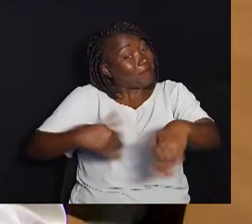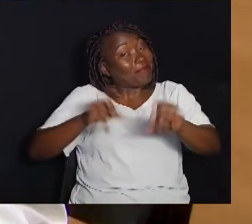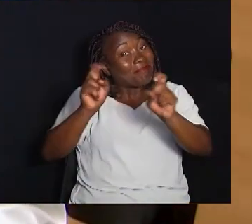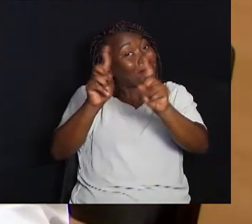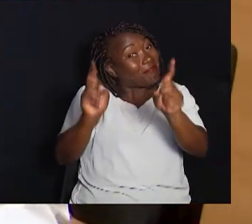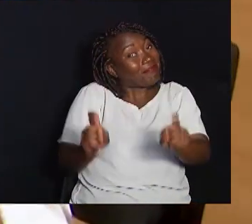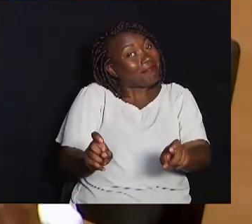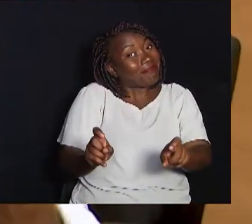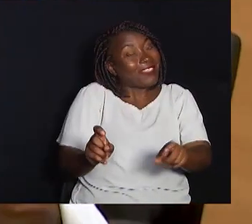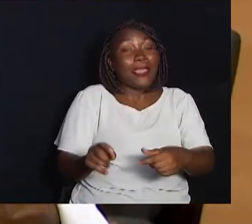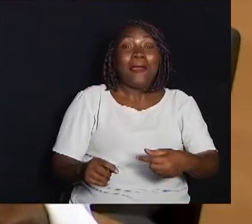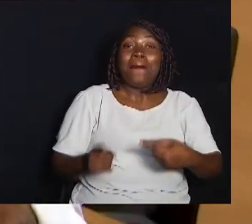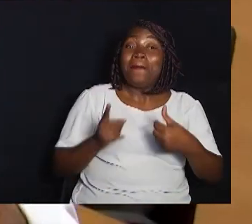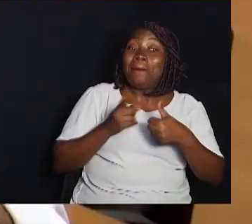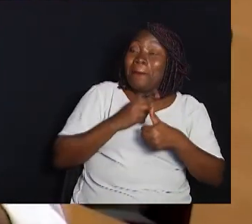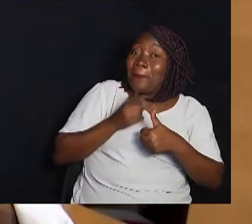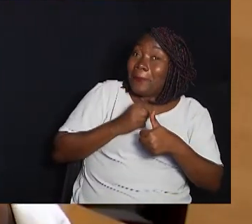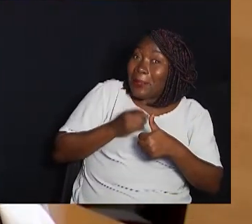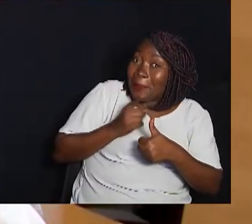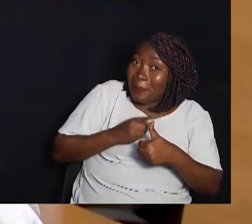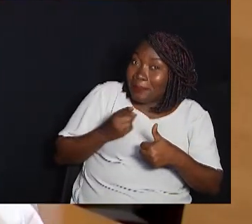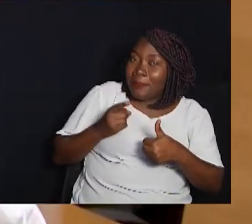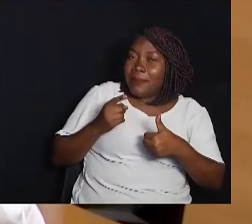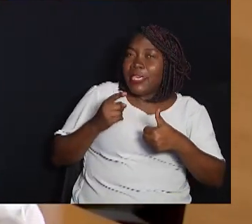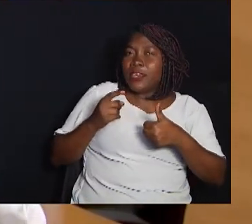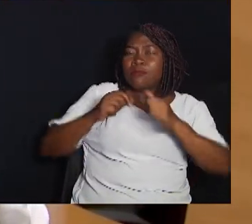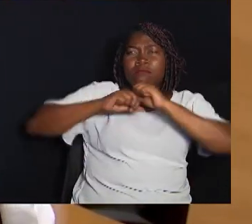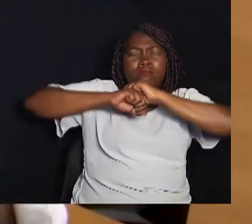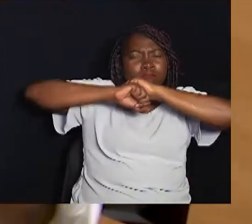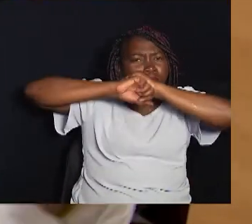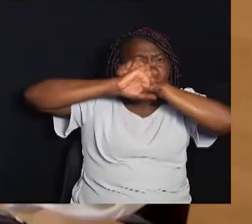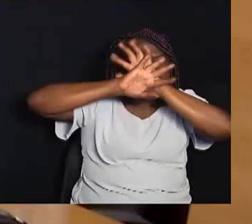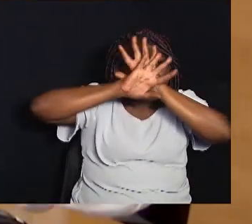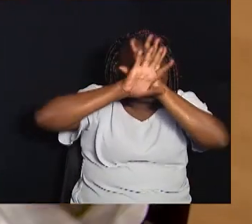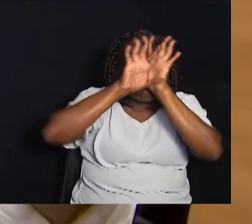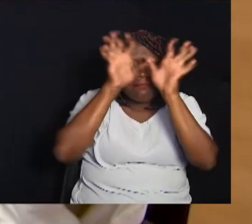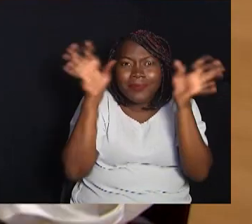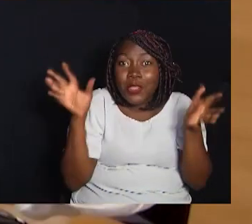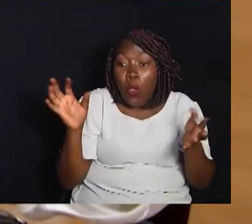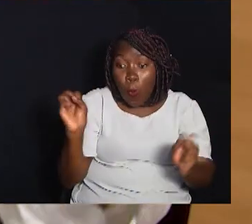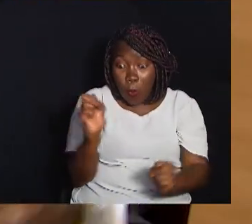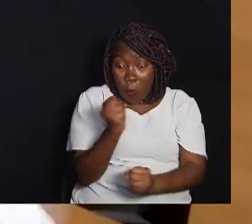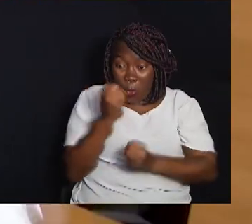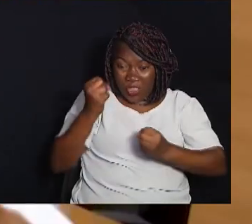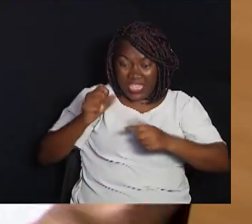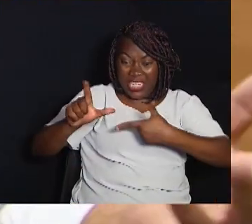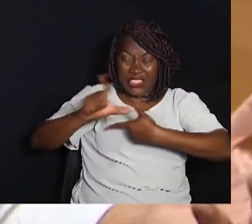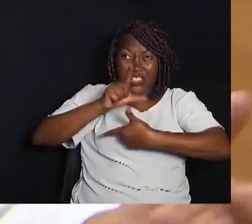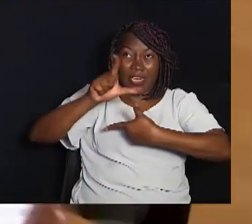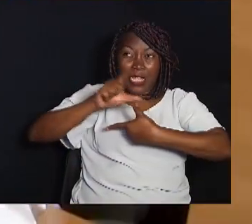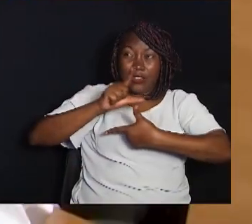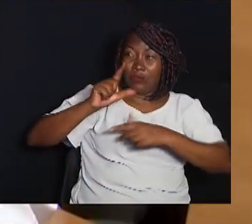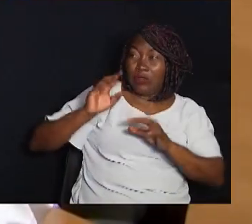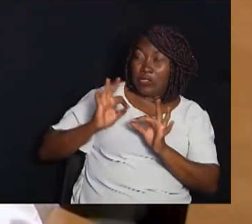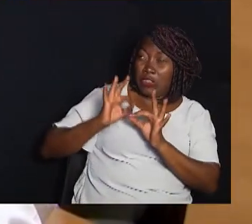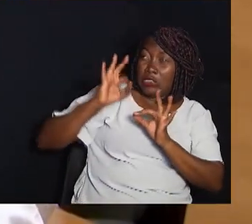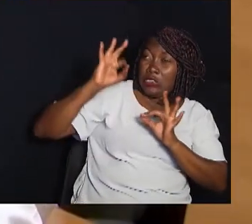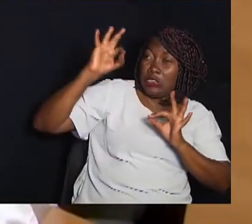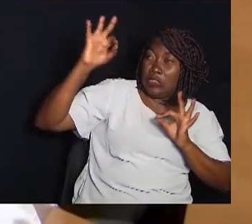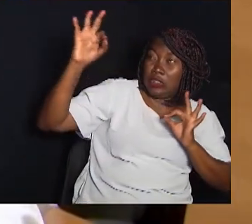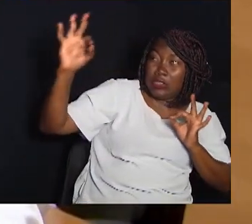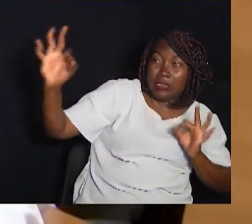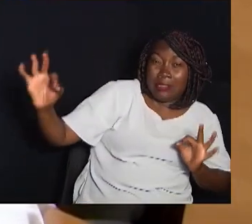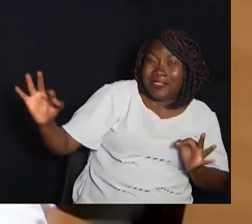Primeiro, assim, desmistificar essa ideia de que o poder legislativo é algo distante Às vezes até inexistente